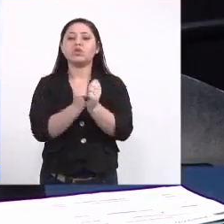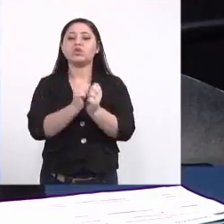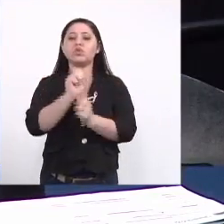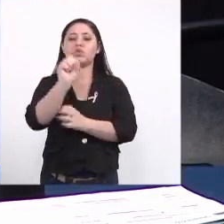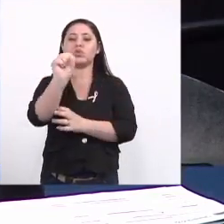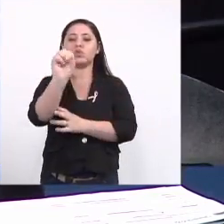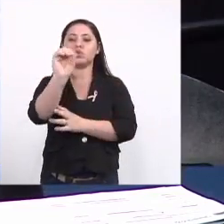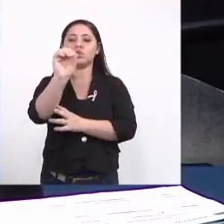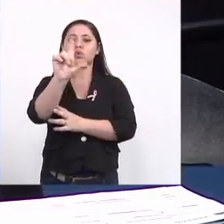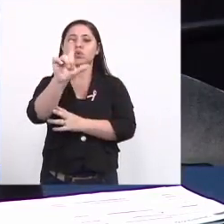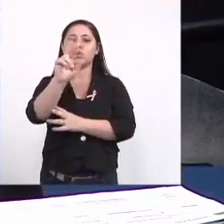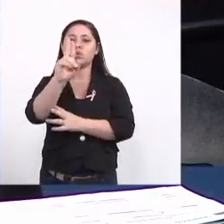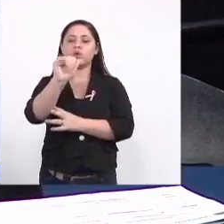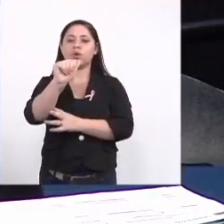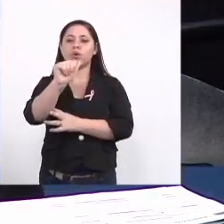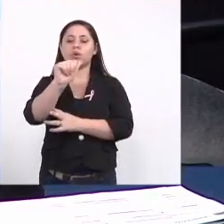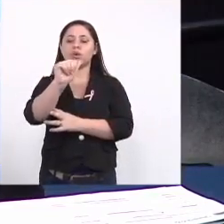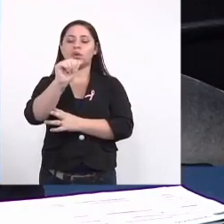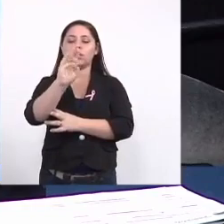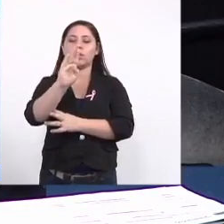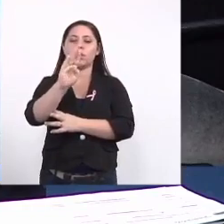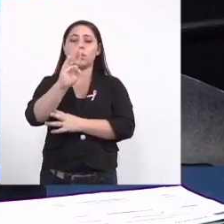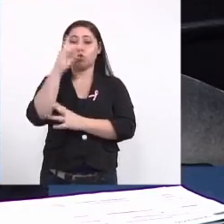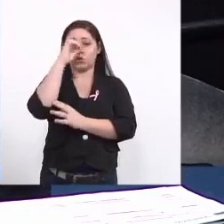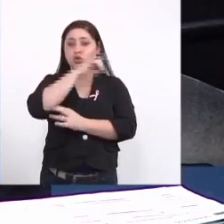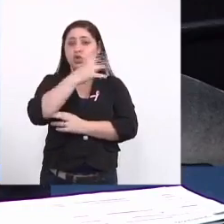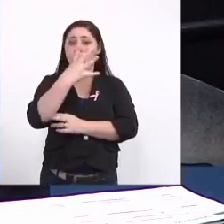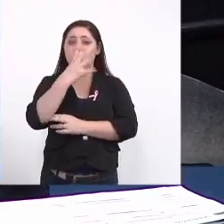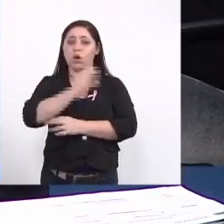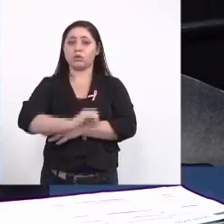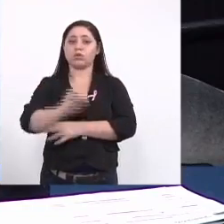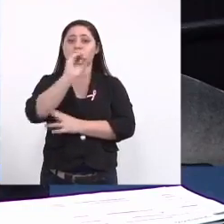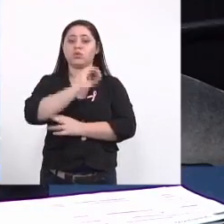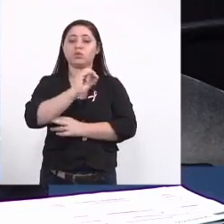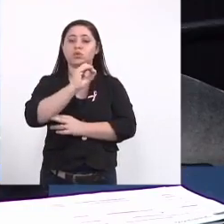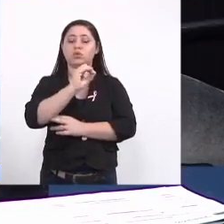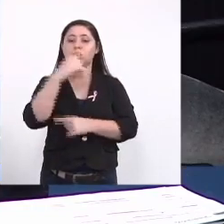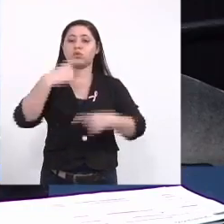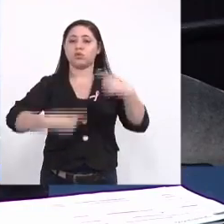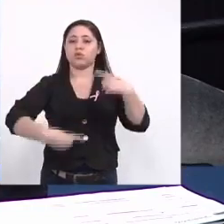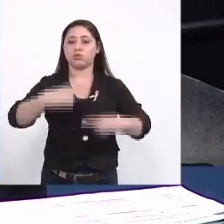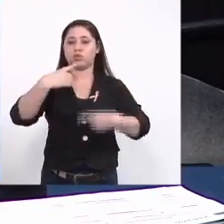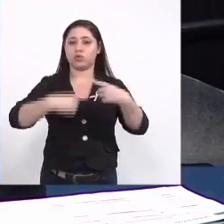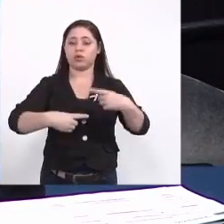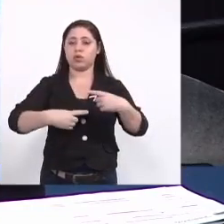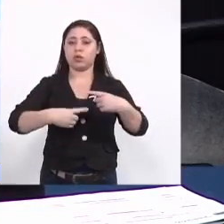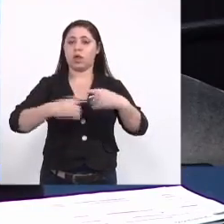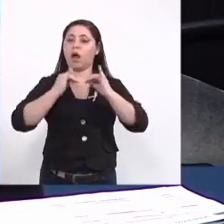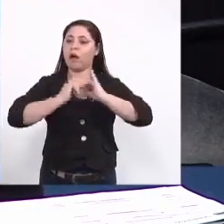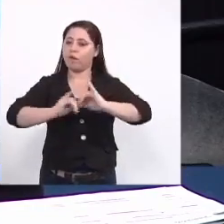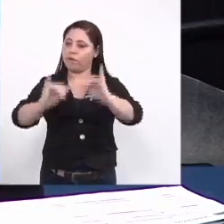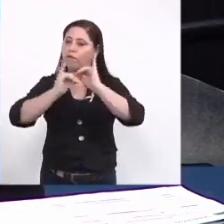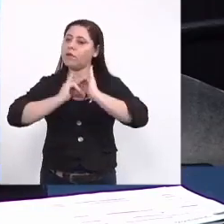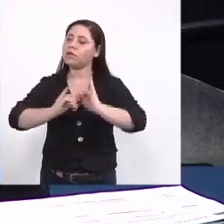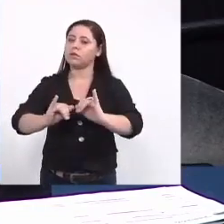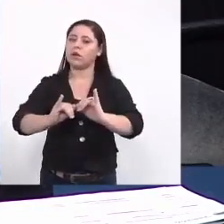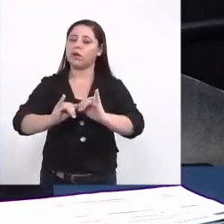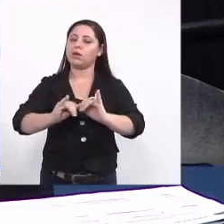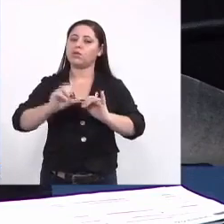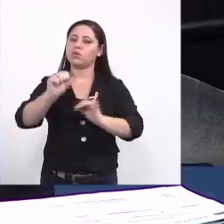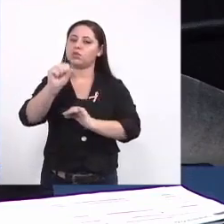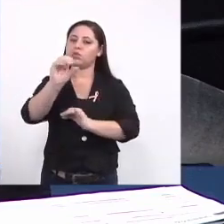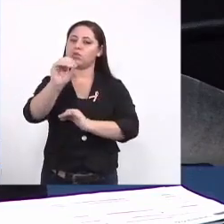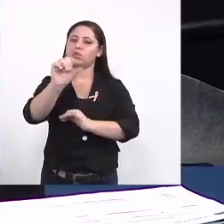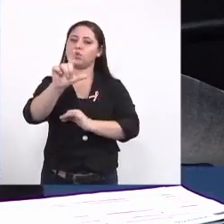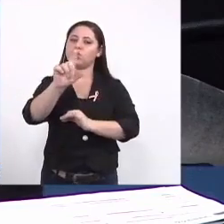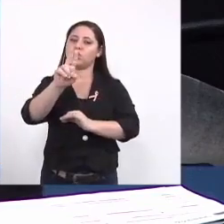4 de outubro para discutir o assunto então foi passado para a Solurbe o que